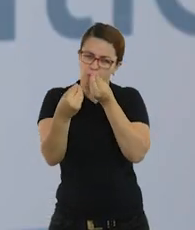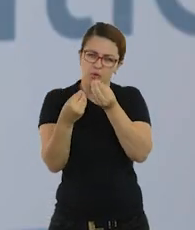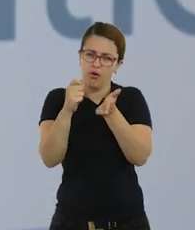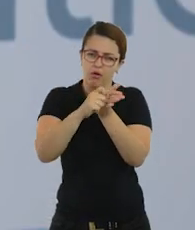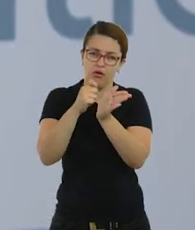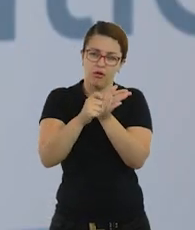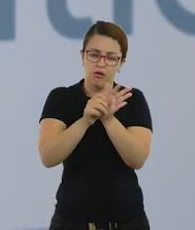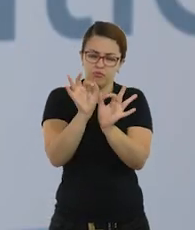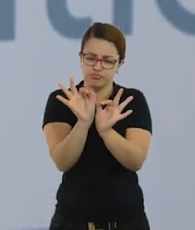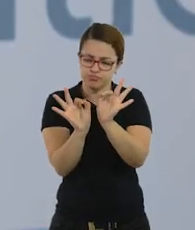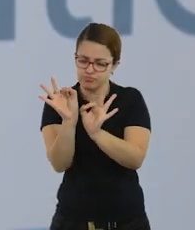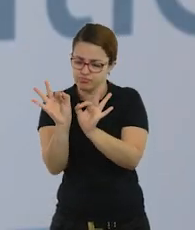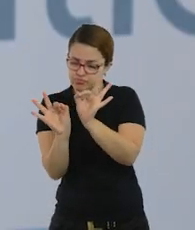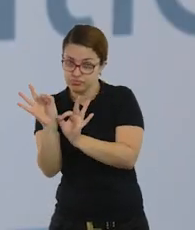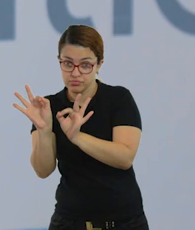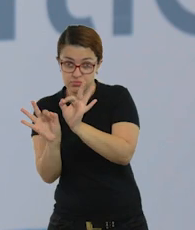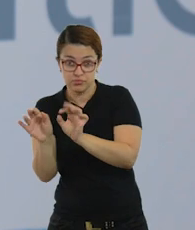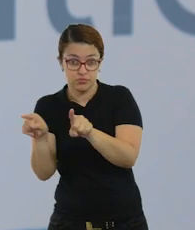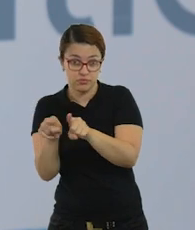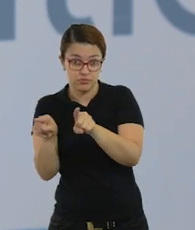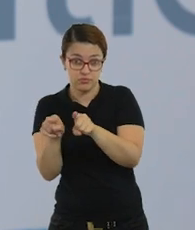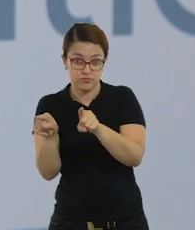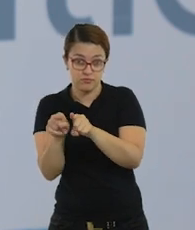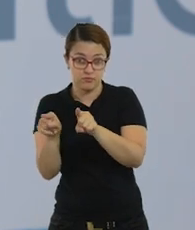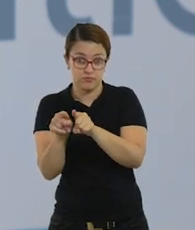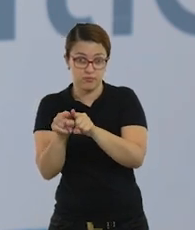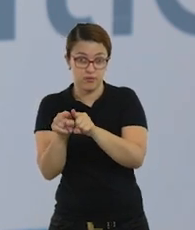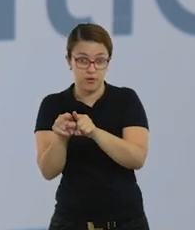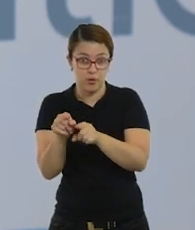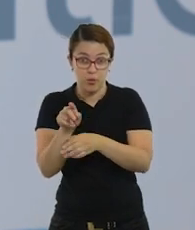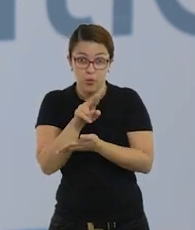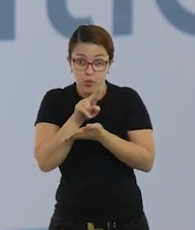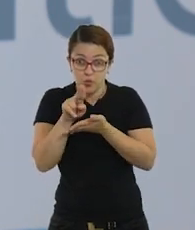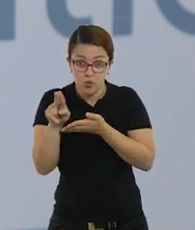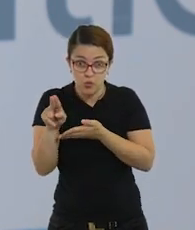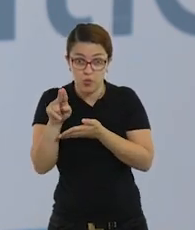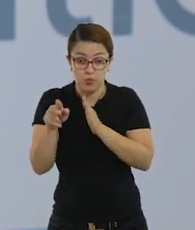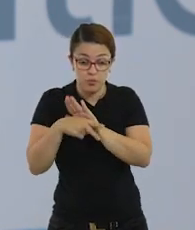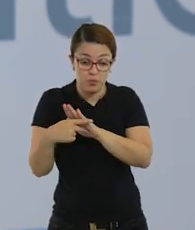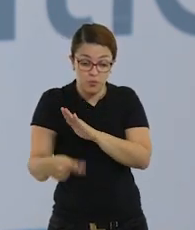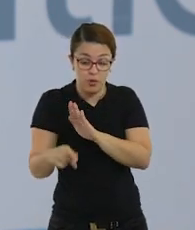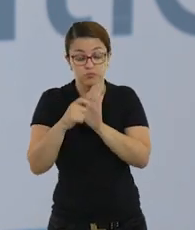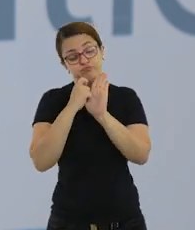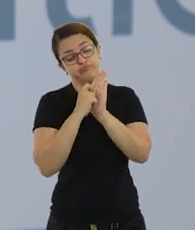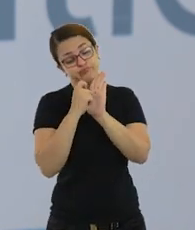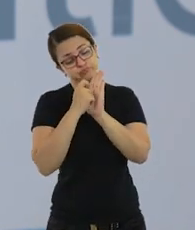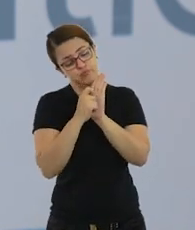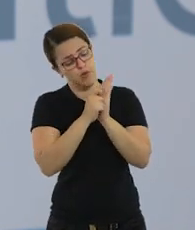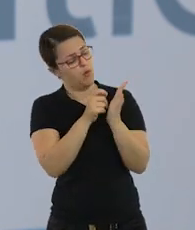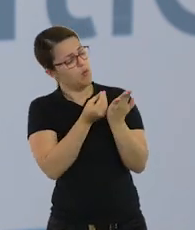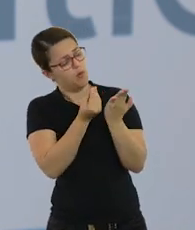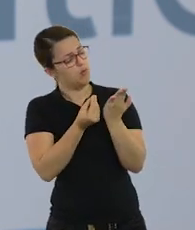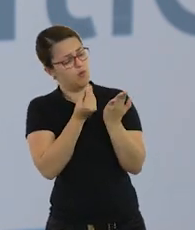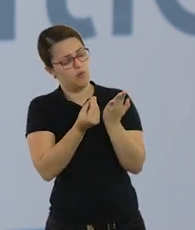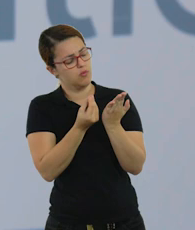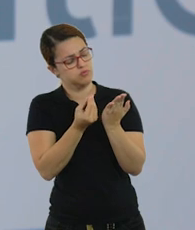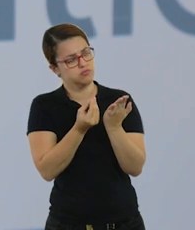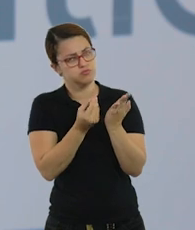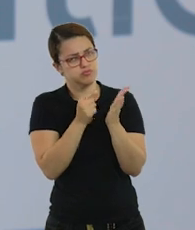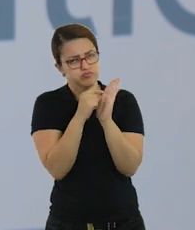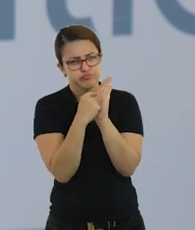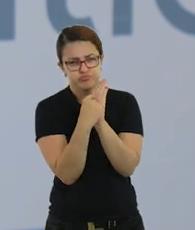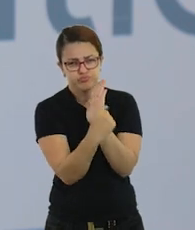Além disso, a escrita do próprio nome, ela ajuda a criança a pensar como funciona todo o sistema de